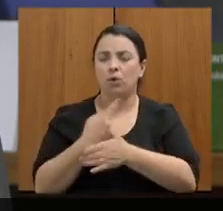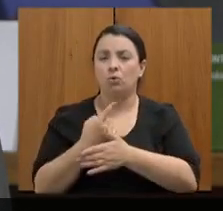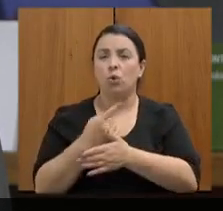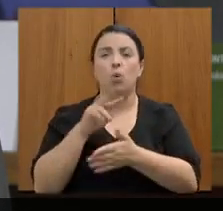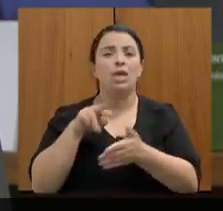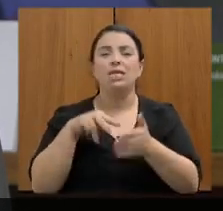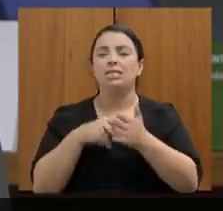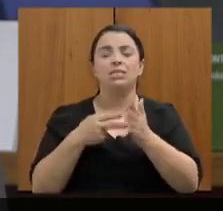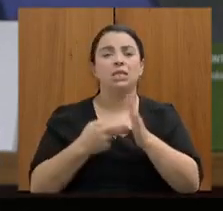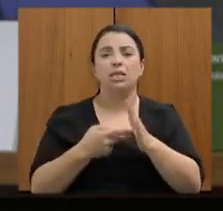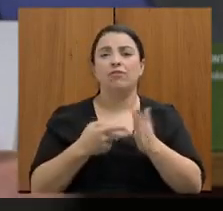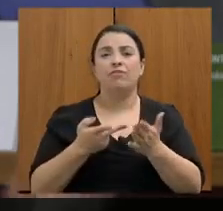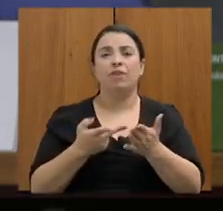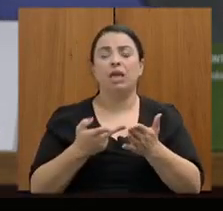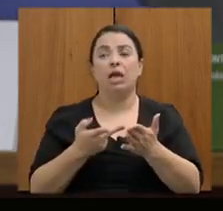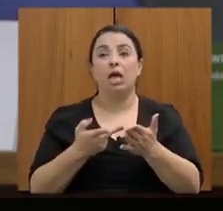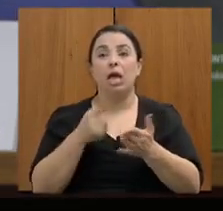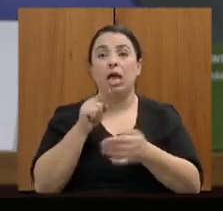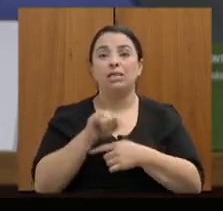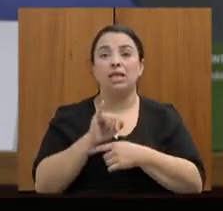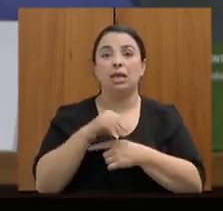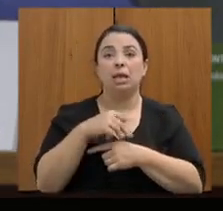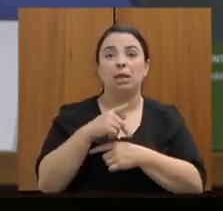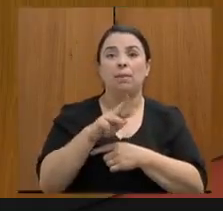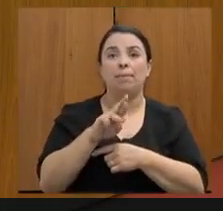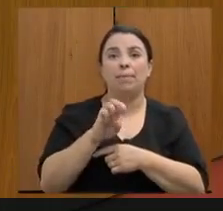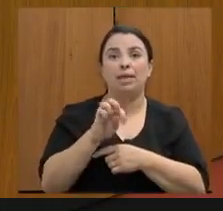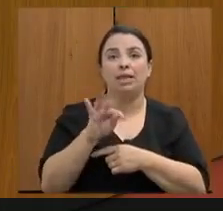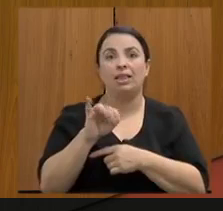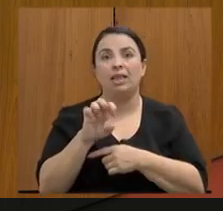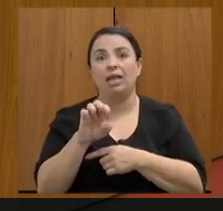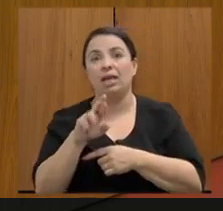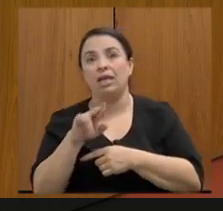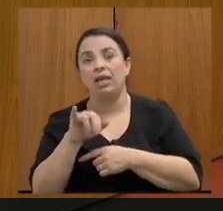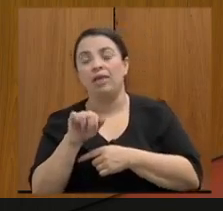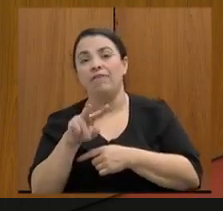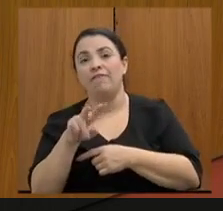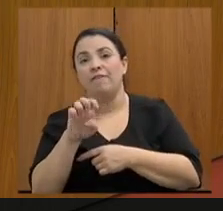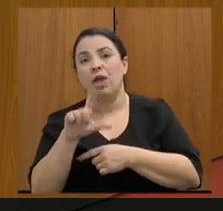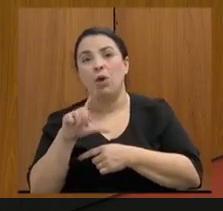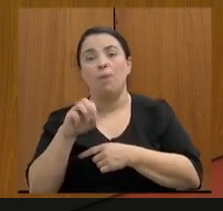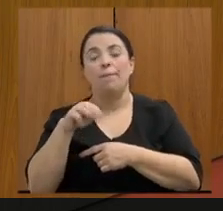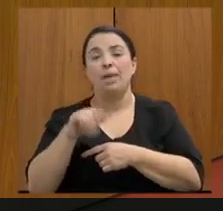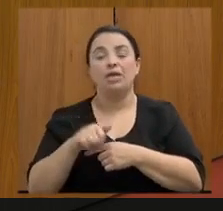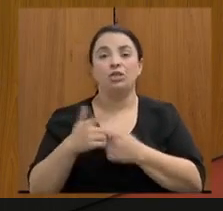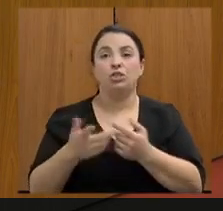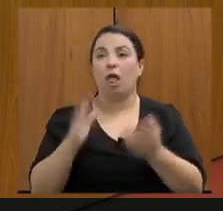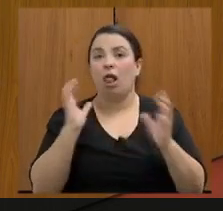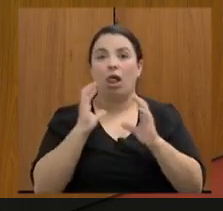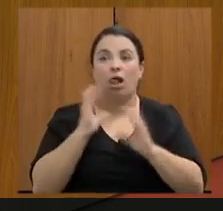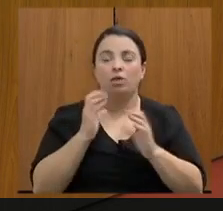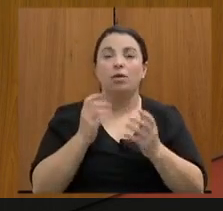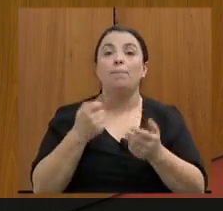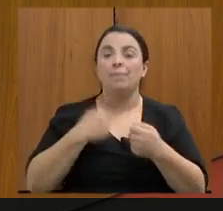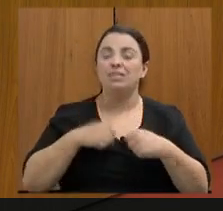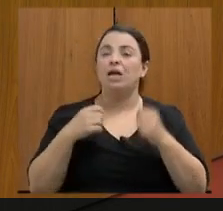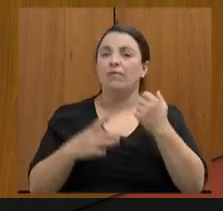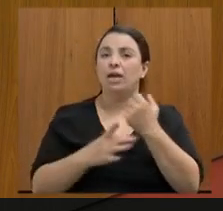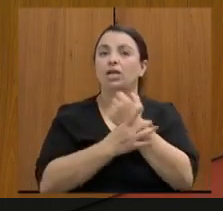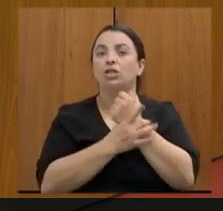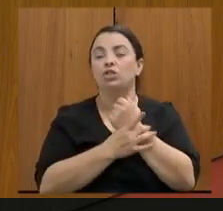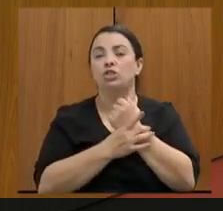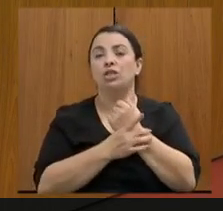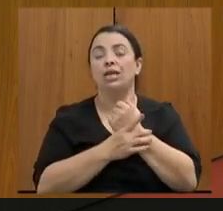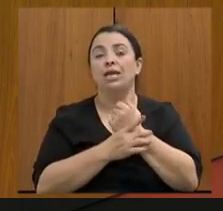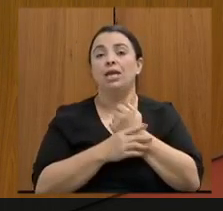significa a qualquer custo era essa preocupação a gente precisava garantir que nenhum aparelho fosse entregue depois do dia